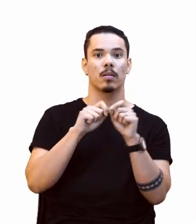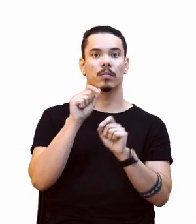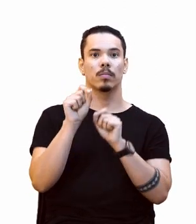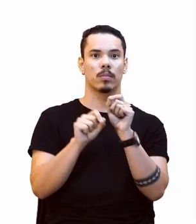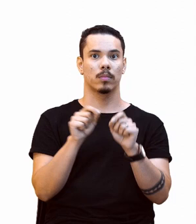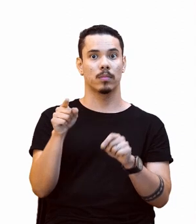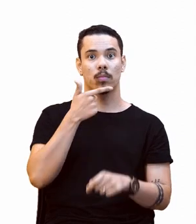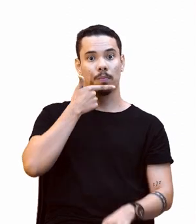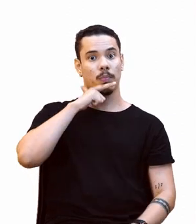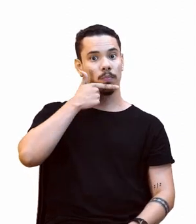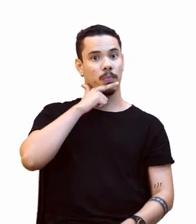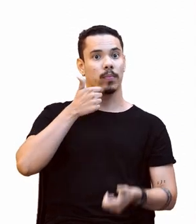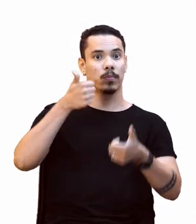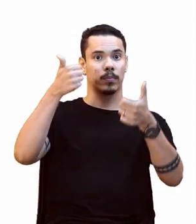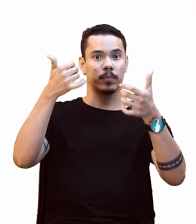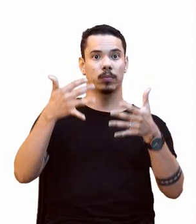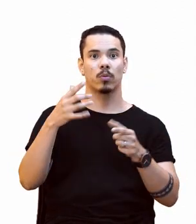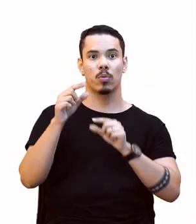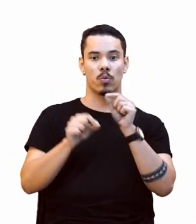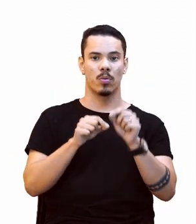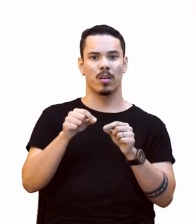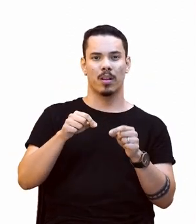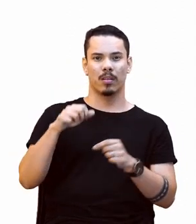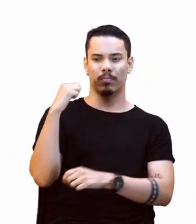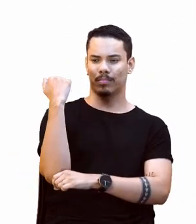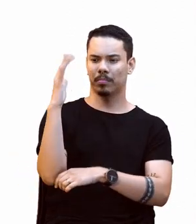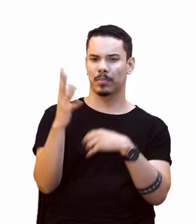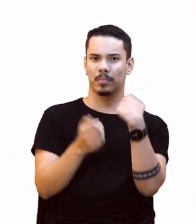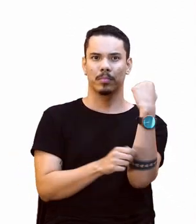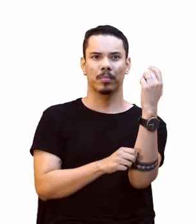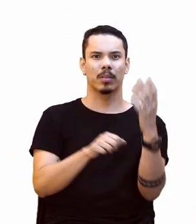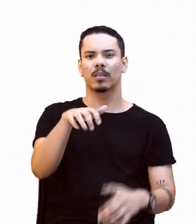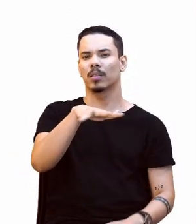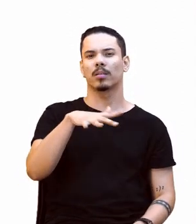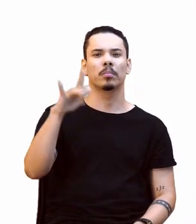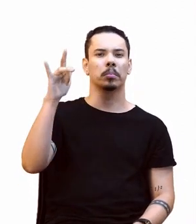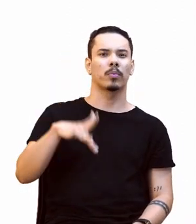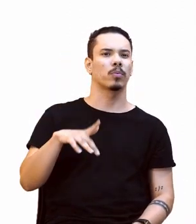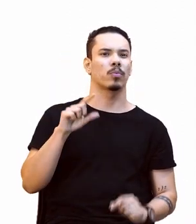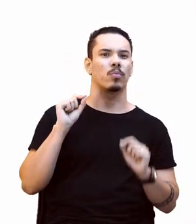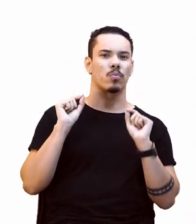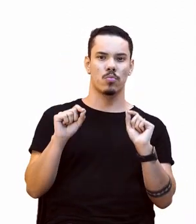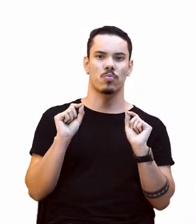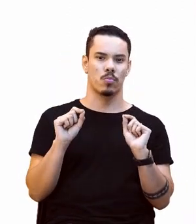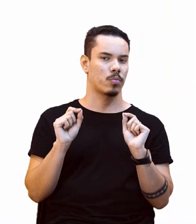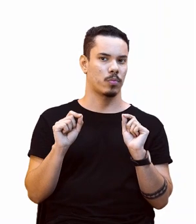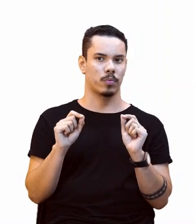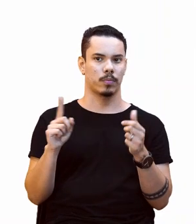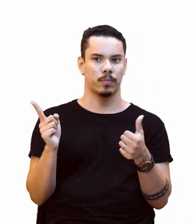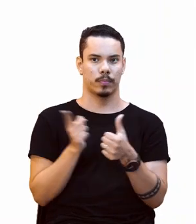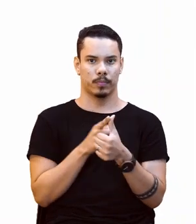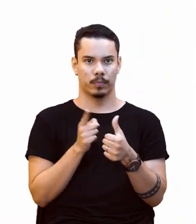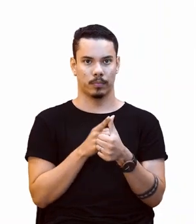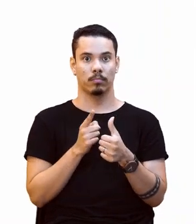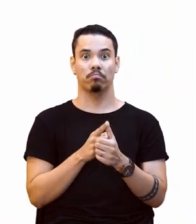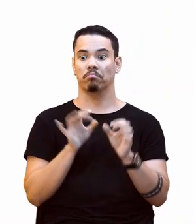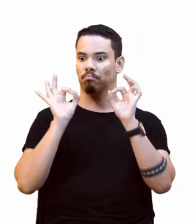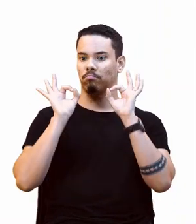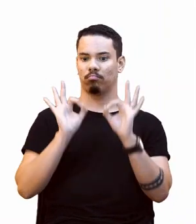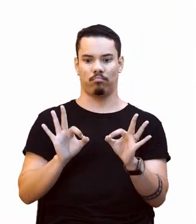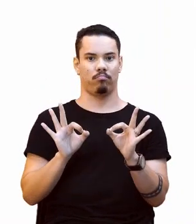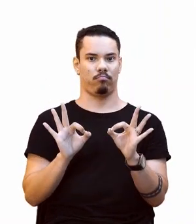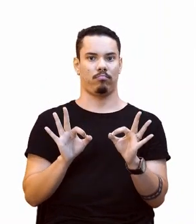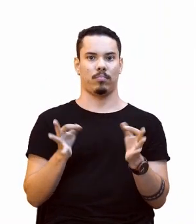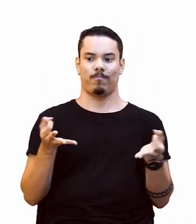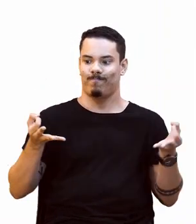considera que o meu ambiente está posto em em que? Letra A, ideal e sem degradação.